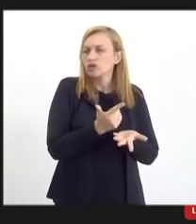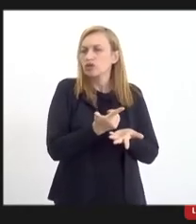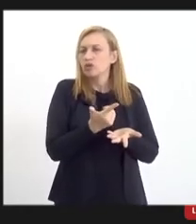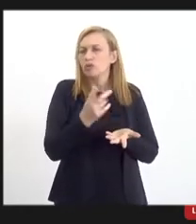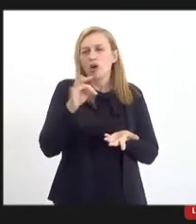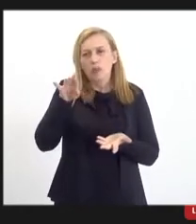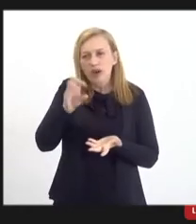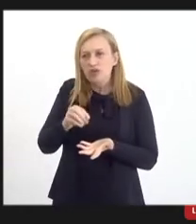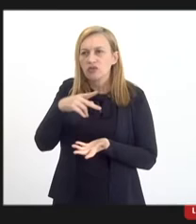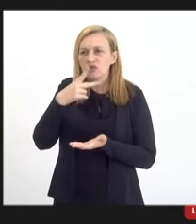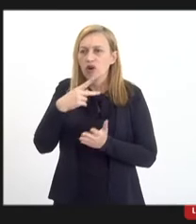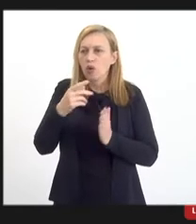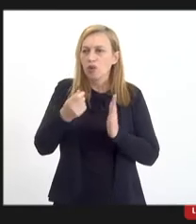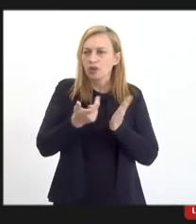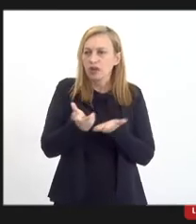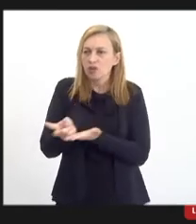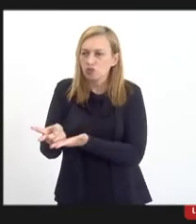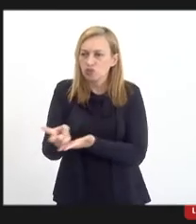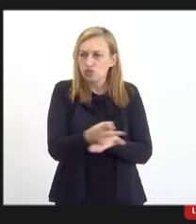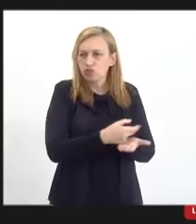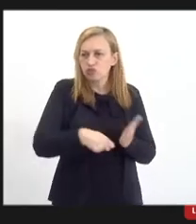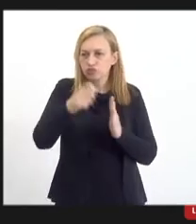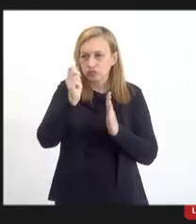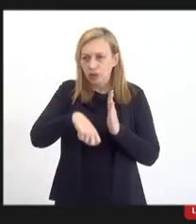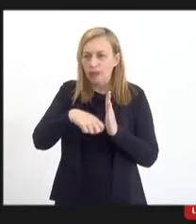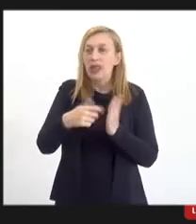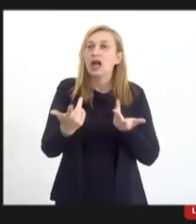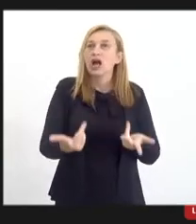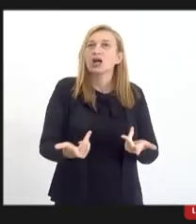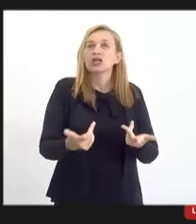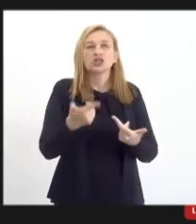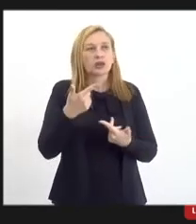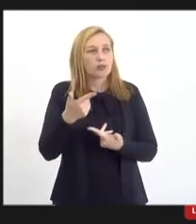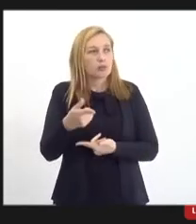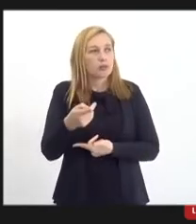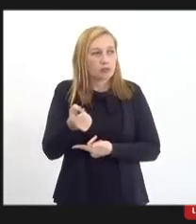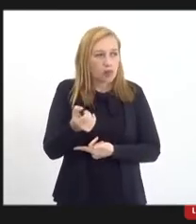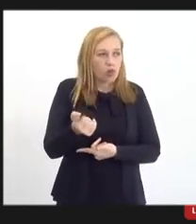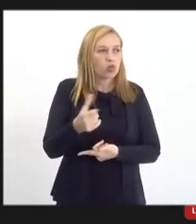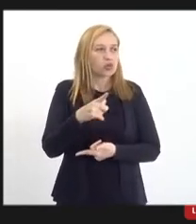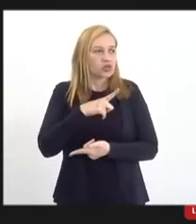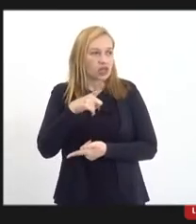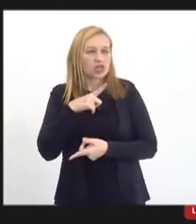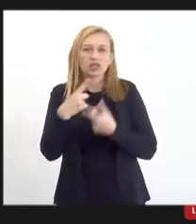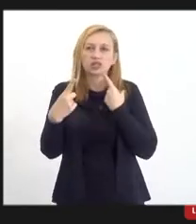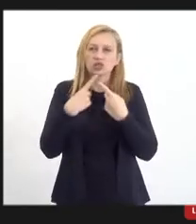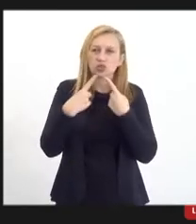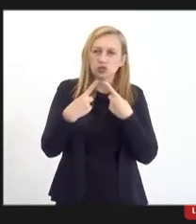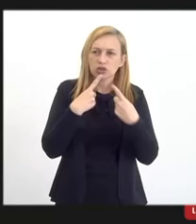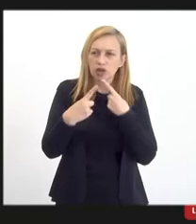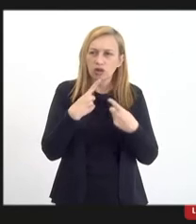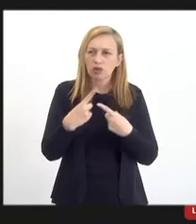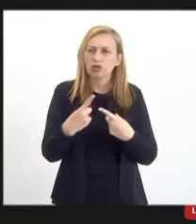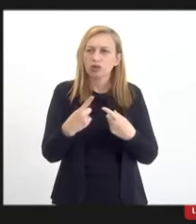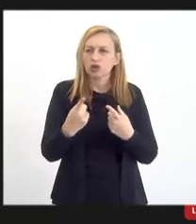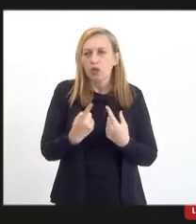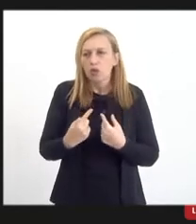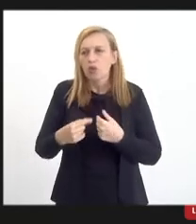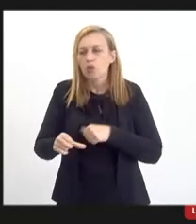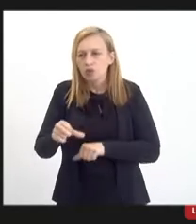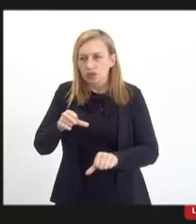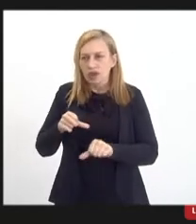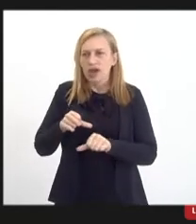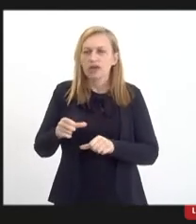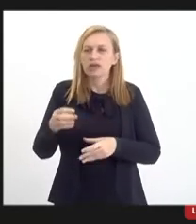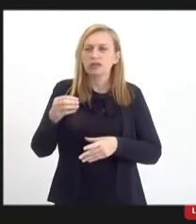é fato, né, a gente tem um pouco desse debate, né, contrário, principalmente